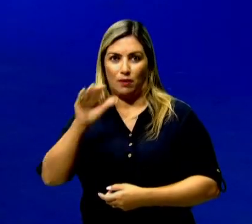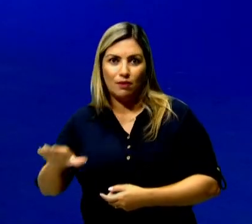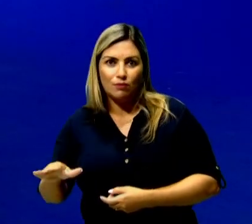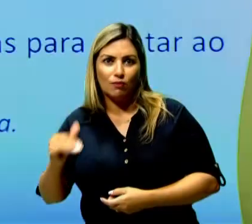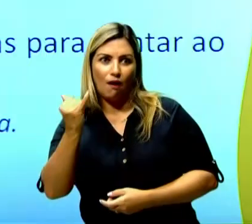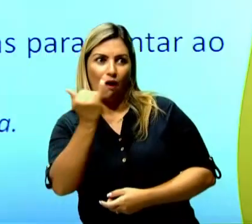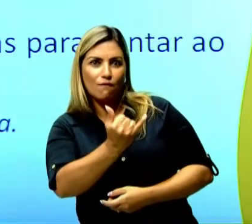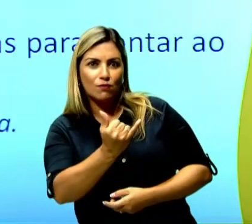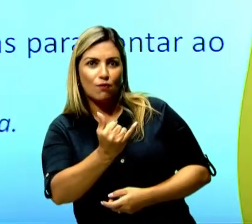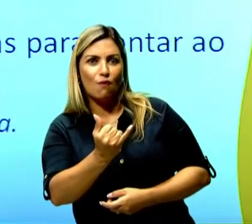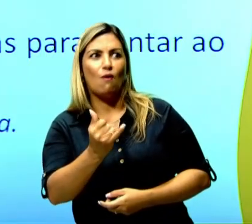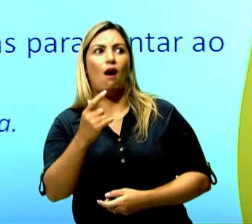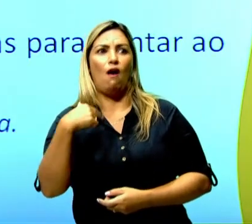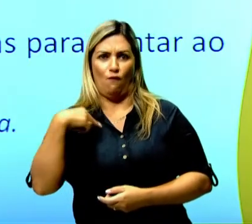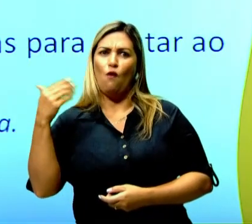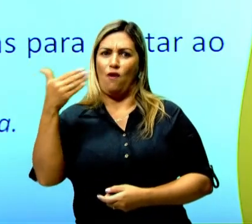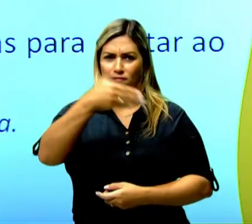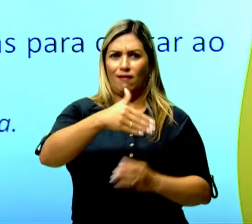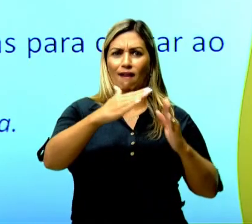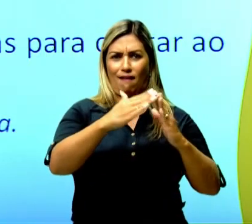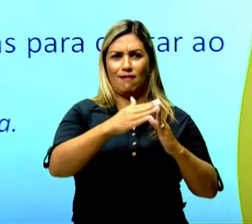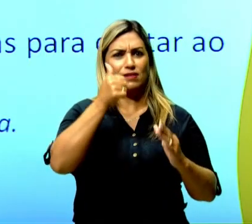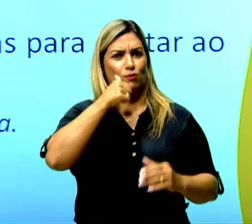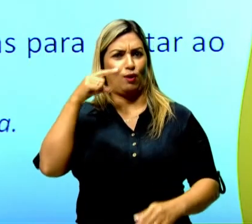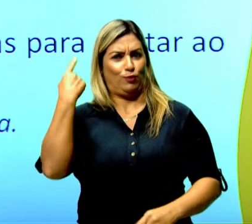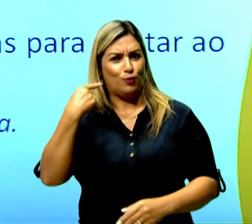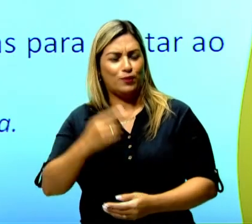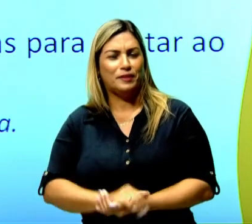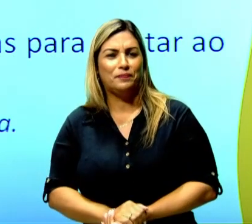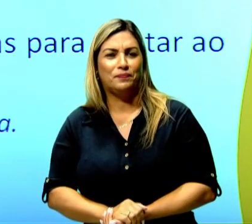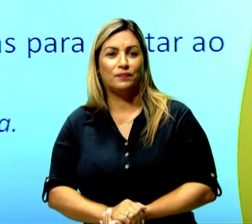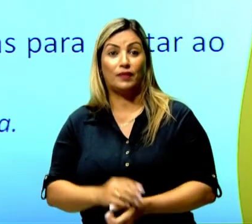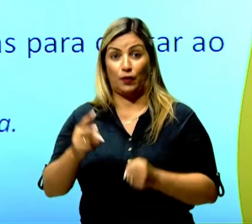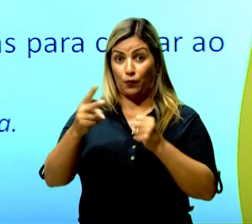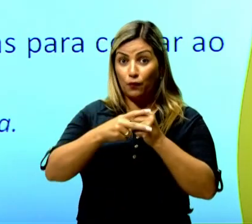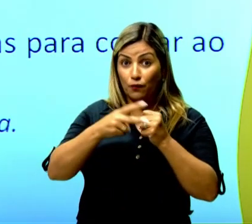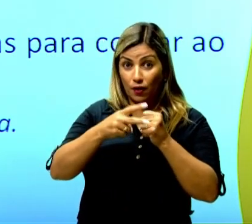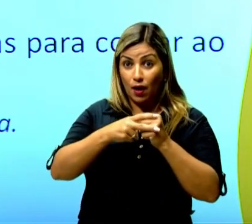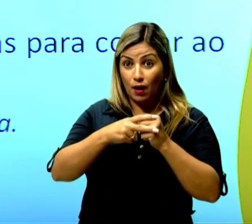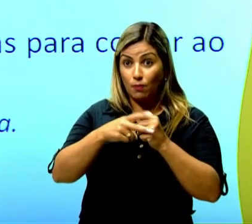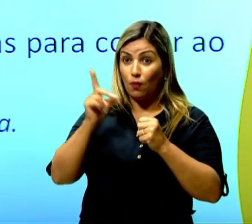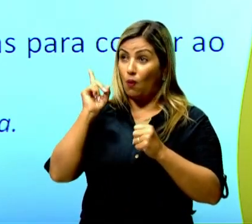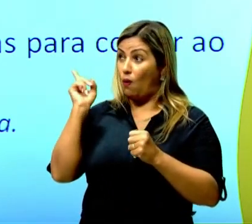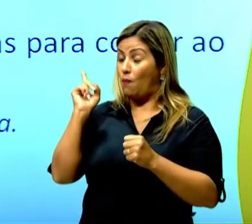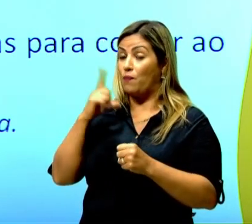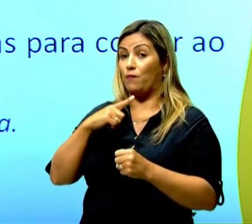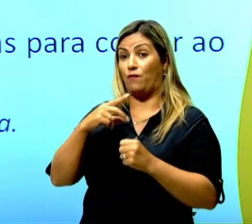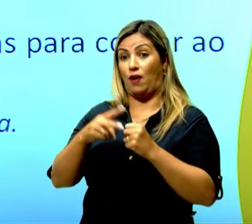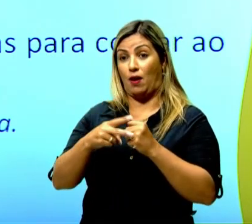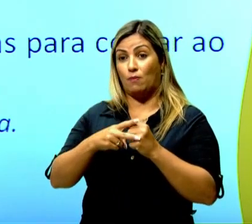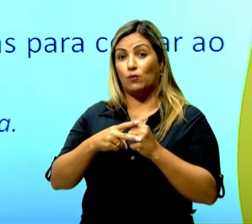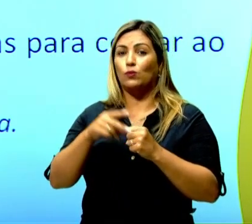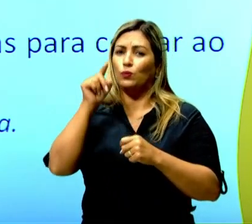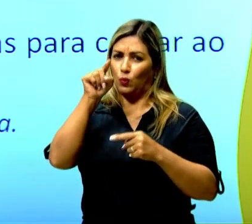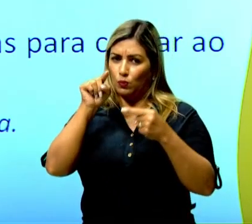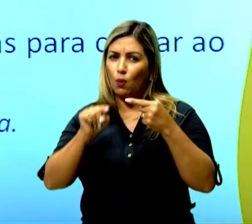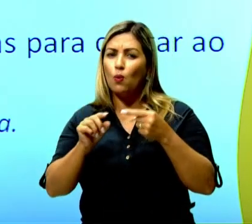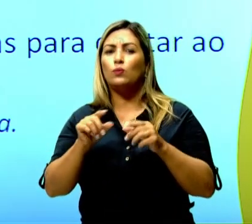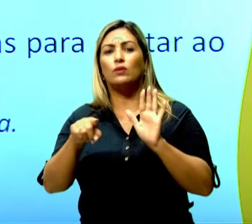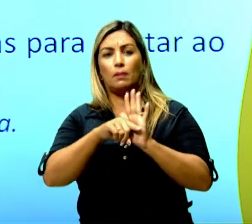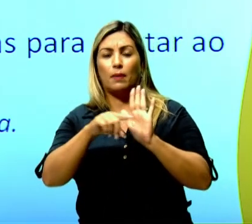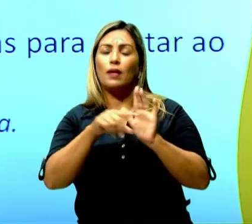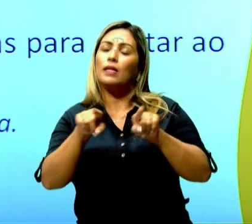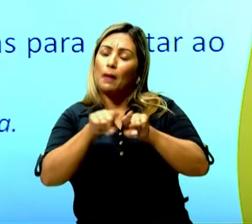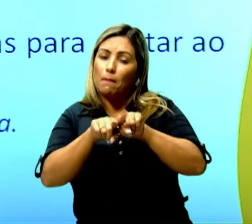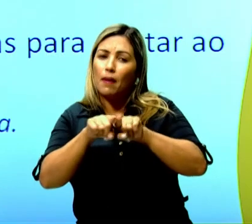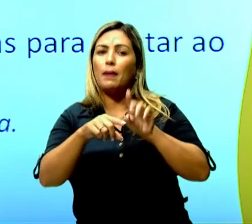entrar na casa da doida. Olha só, eu tenho aqui o meu verbo de sende, eu tenho os dois pontos e o travessão. E